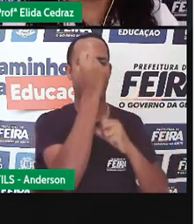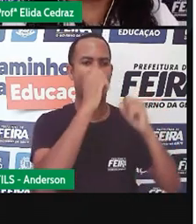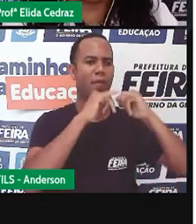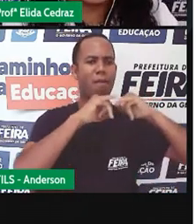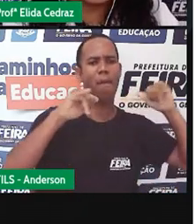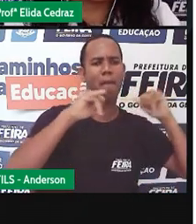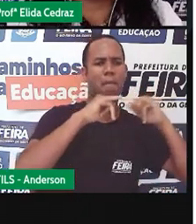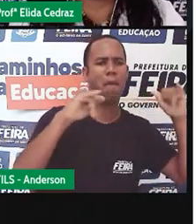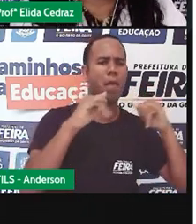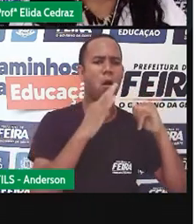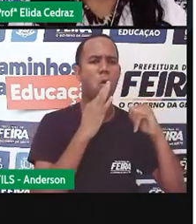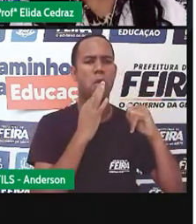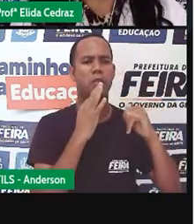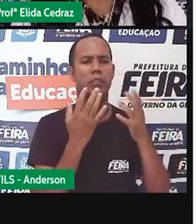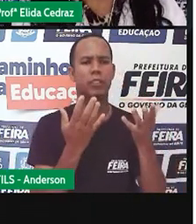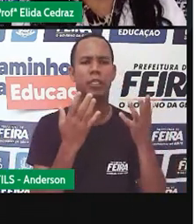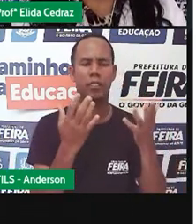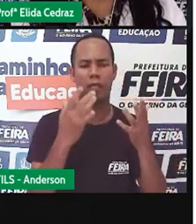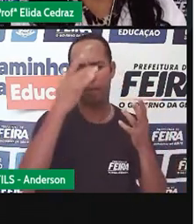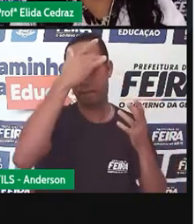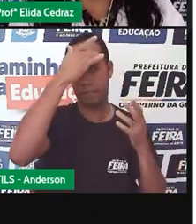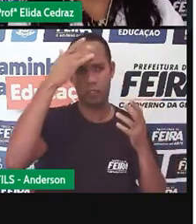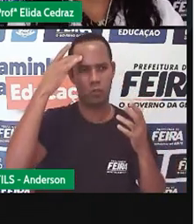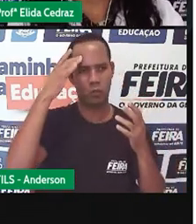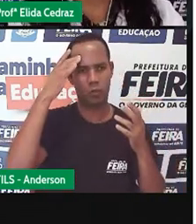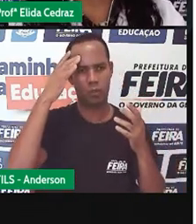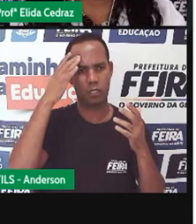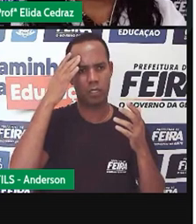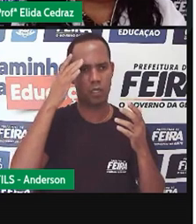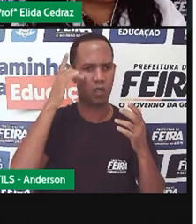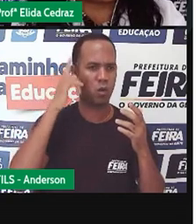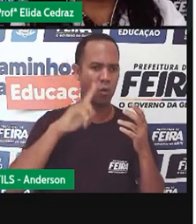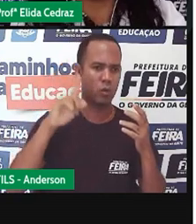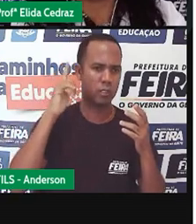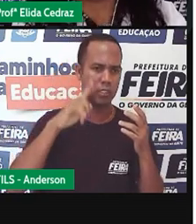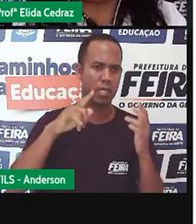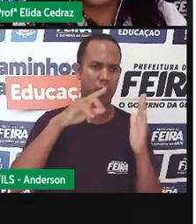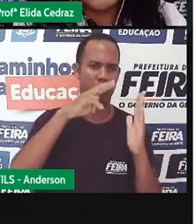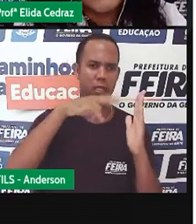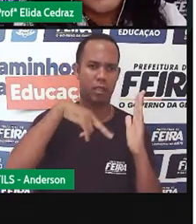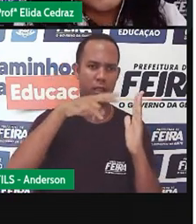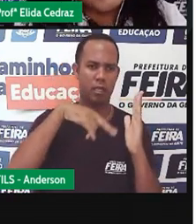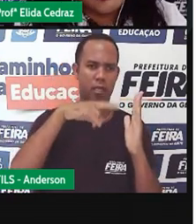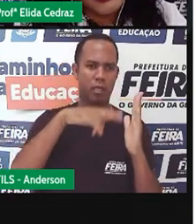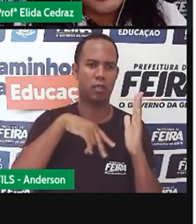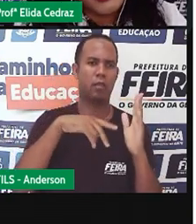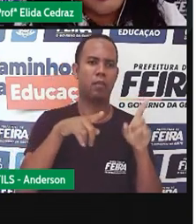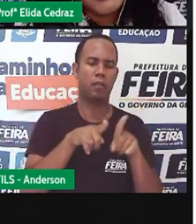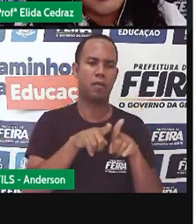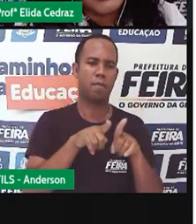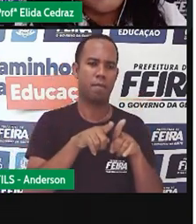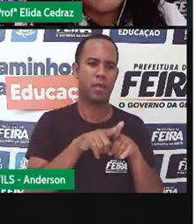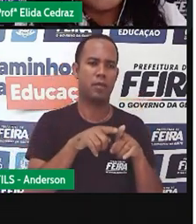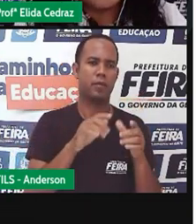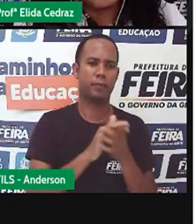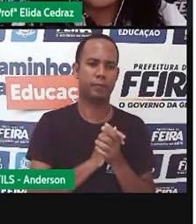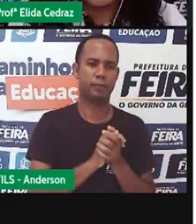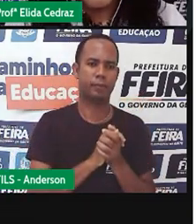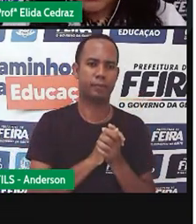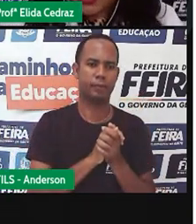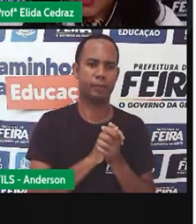querem ser conhecidas pelas pessoas que costumam ler as notícias em um jornal escrito.